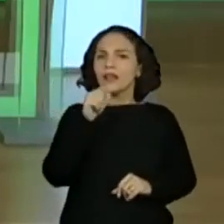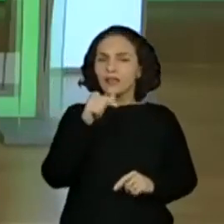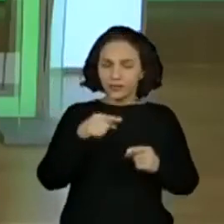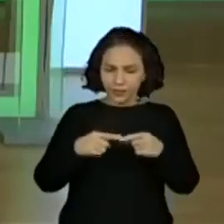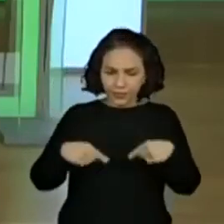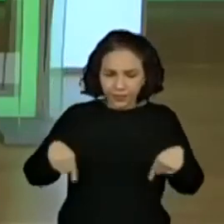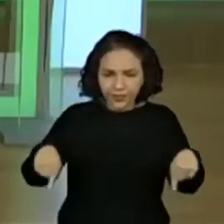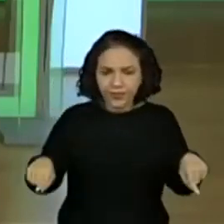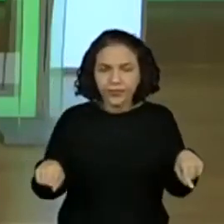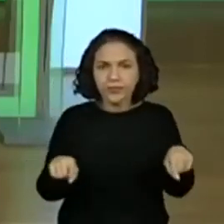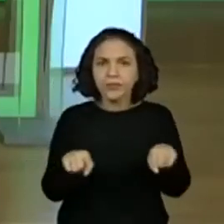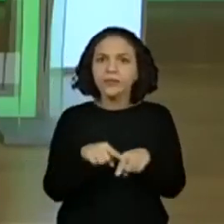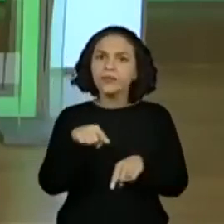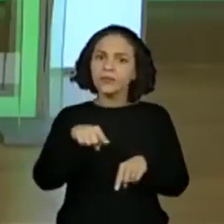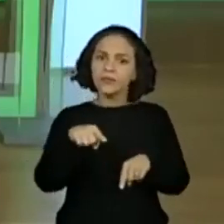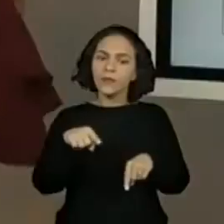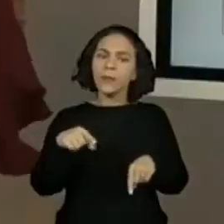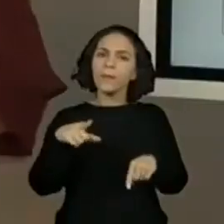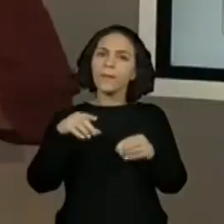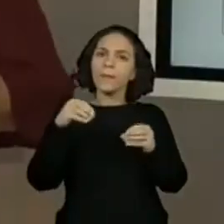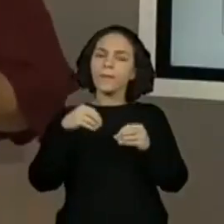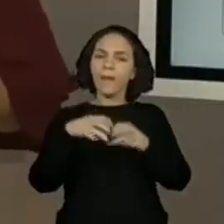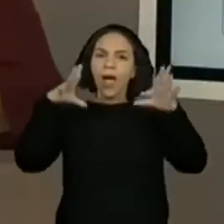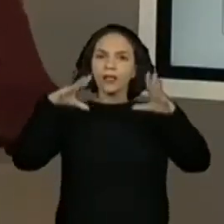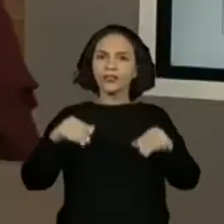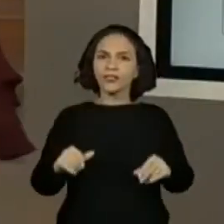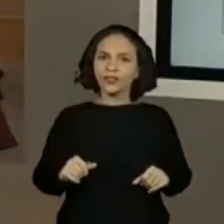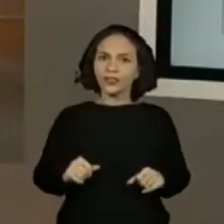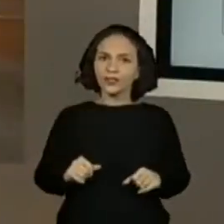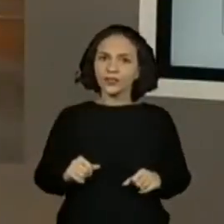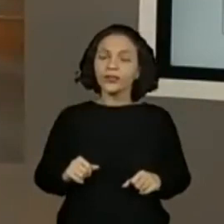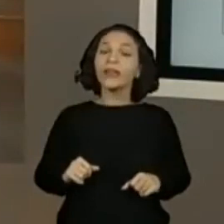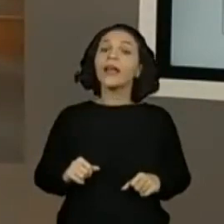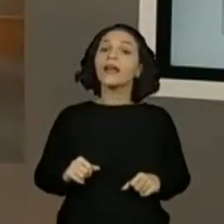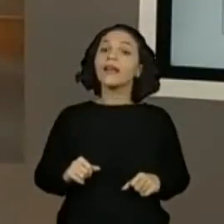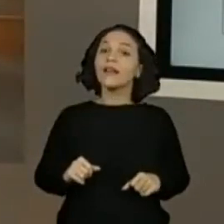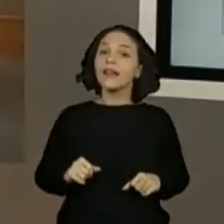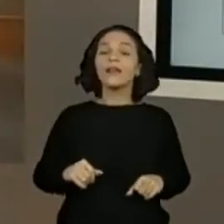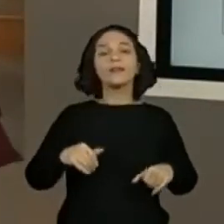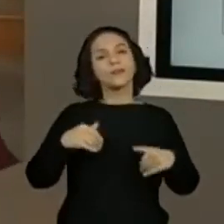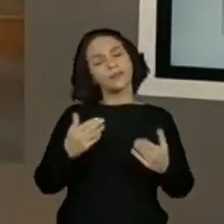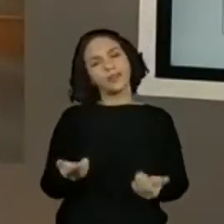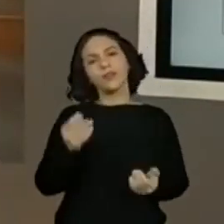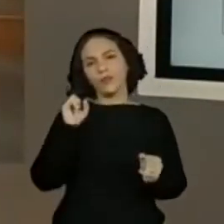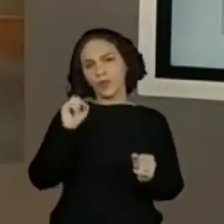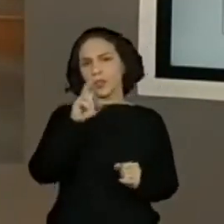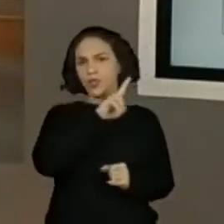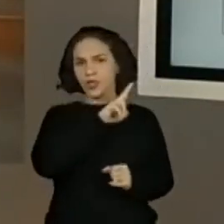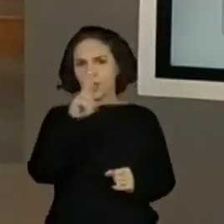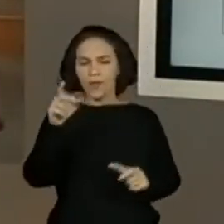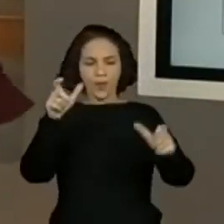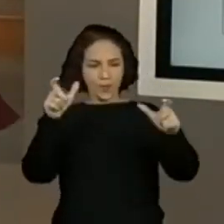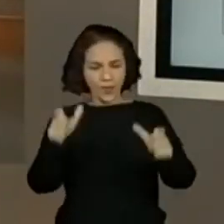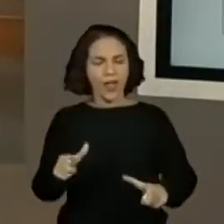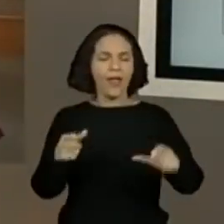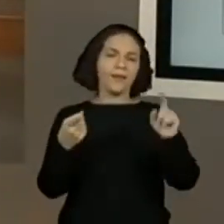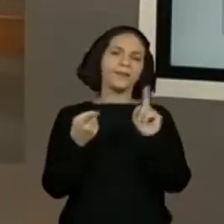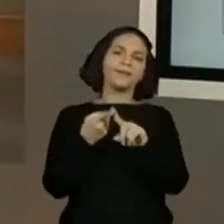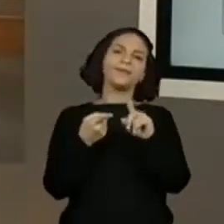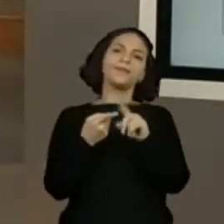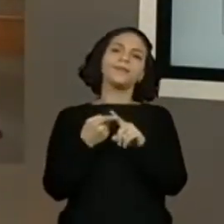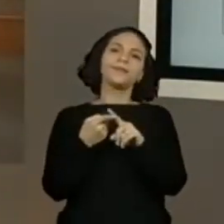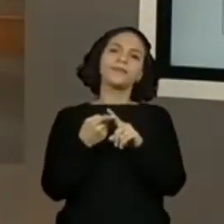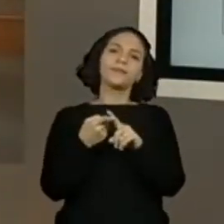tinha uma magia. Então, o a gente pode escrever lá, gente? Olha lá. O nome do reino. Já sabemos que tem um